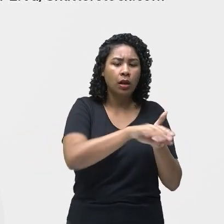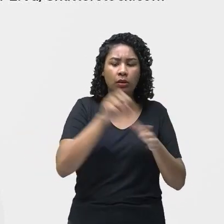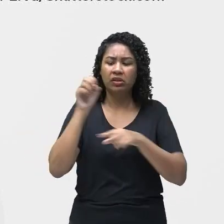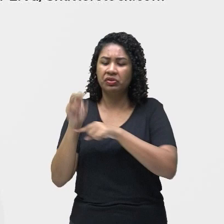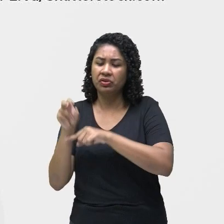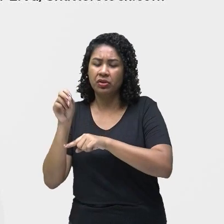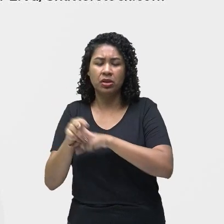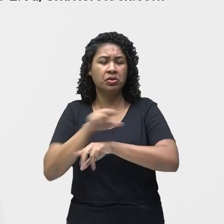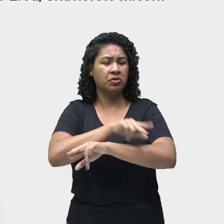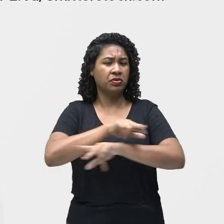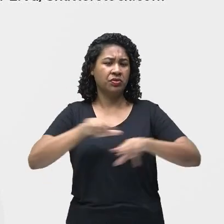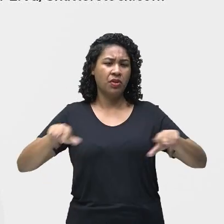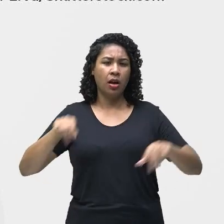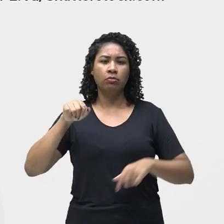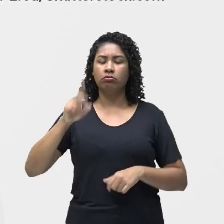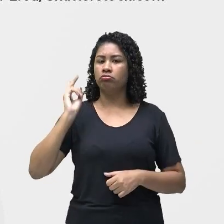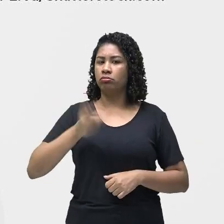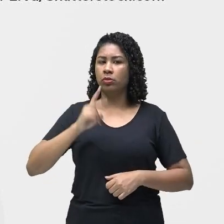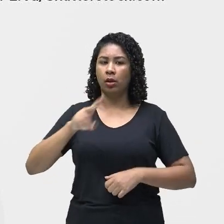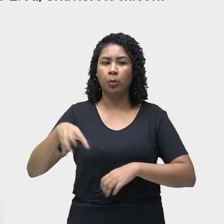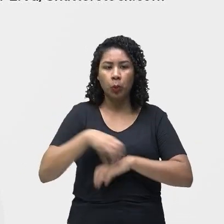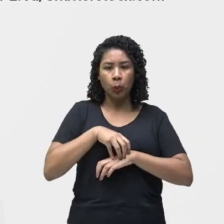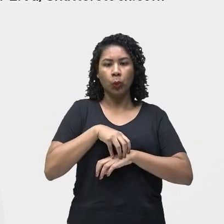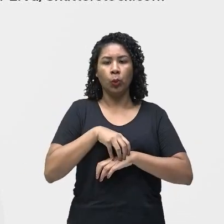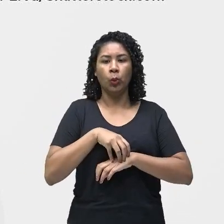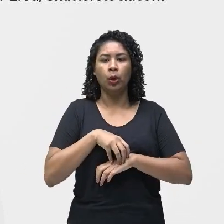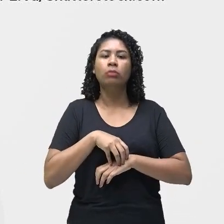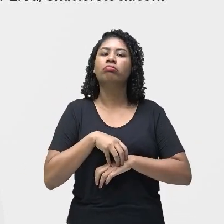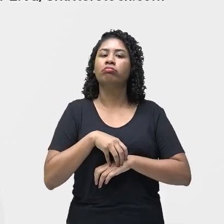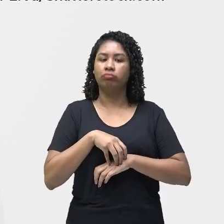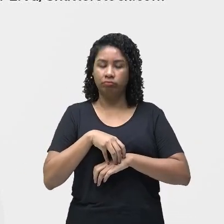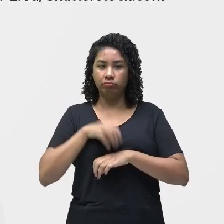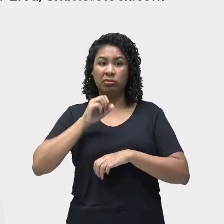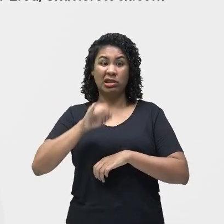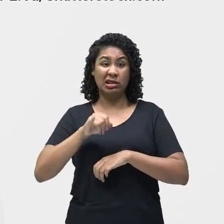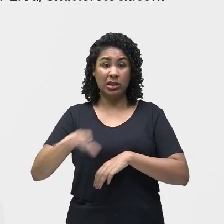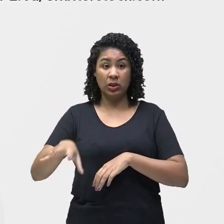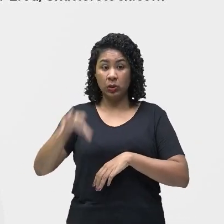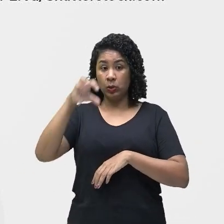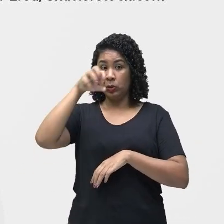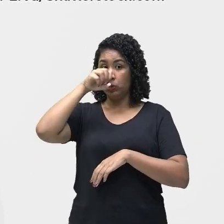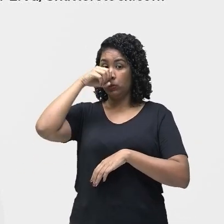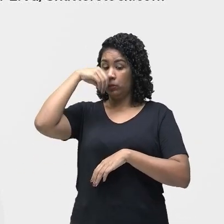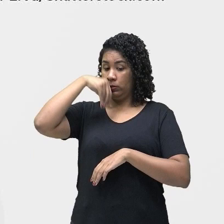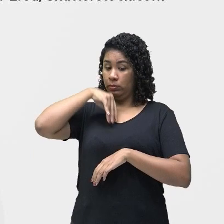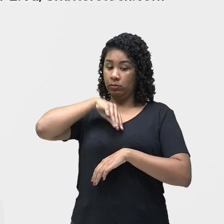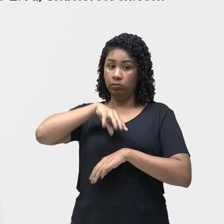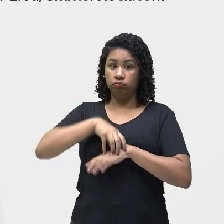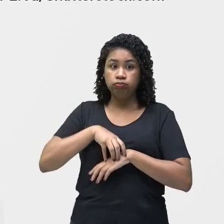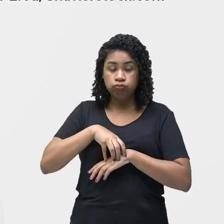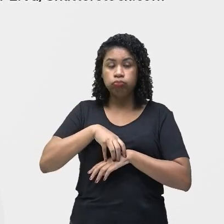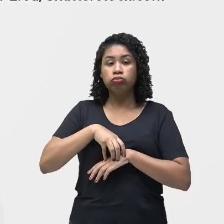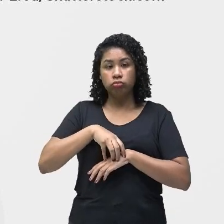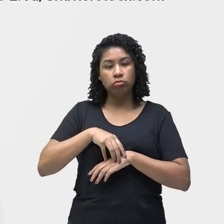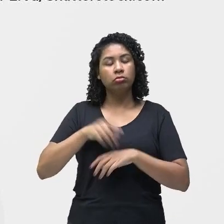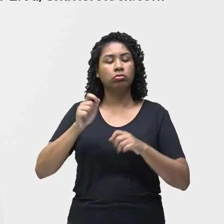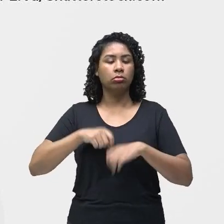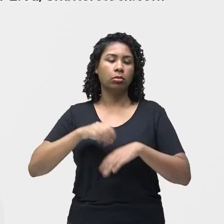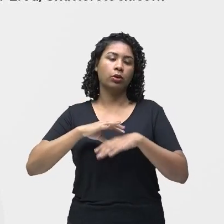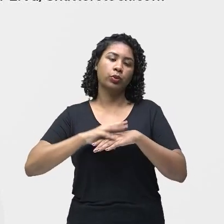espécies são parasitas e, ao se hospedarem no organismo, provocam doenças.